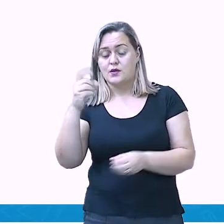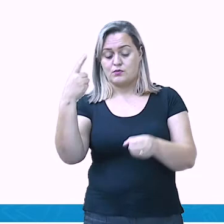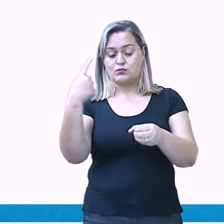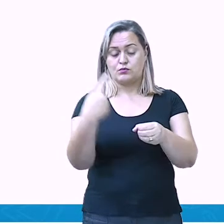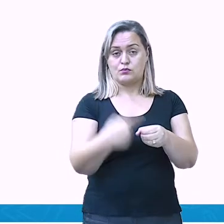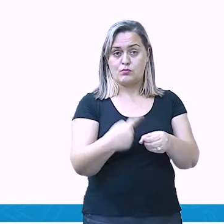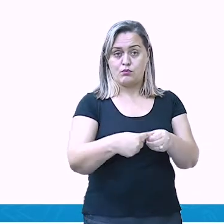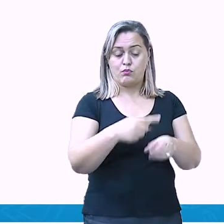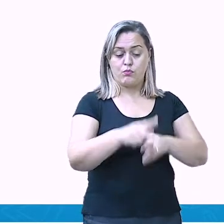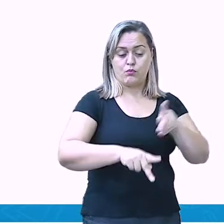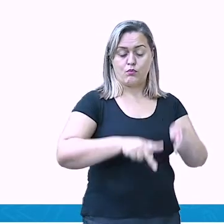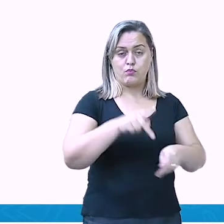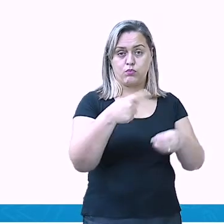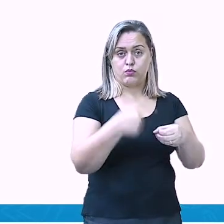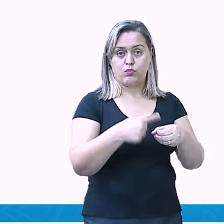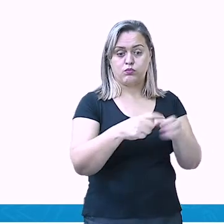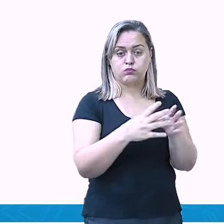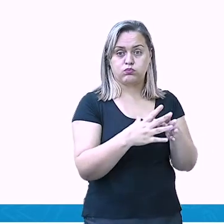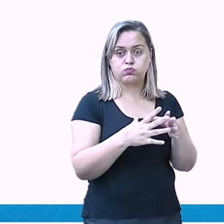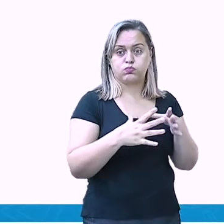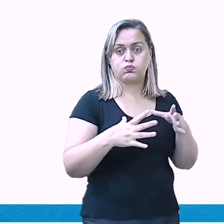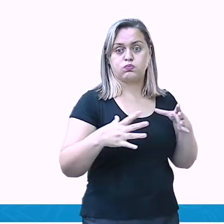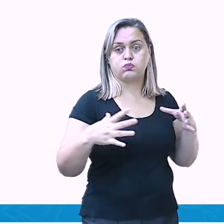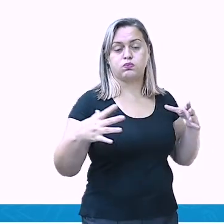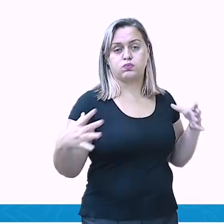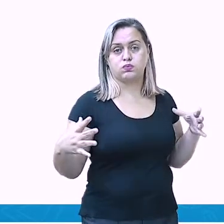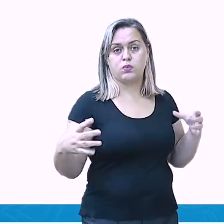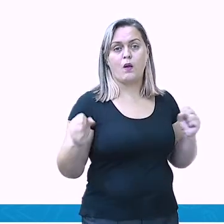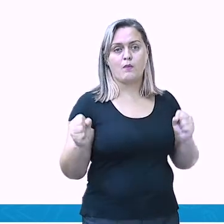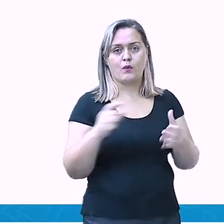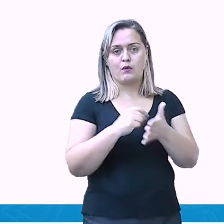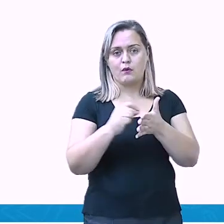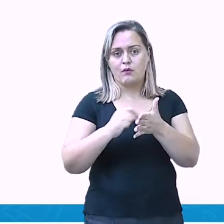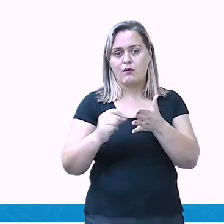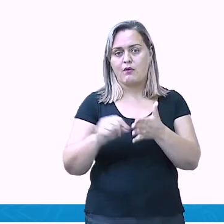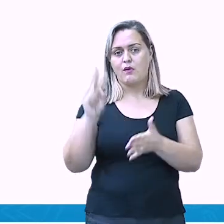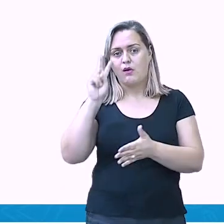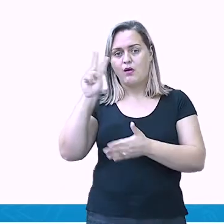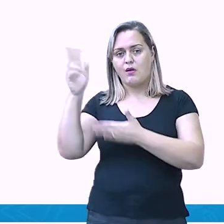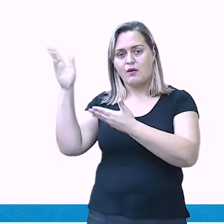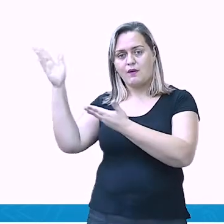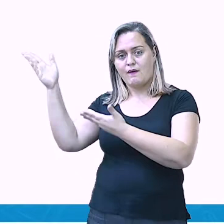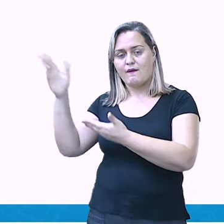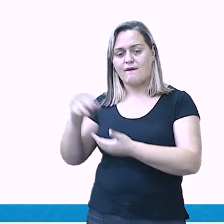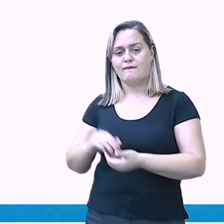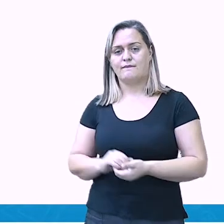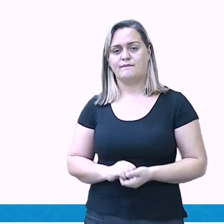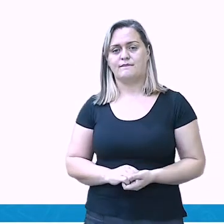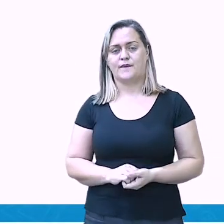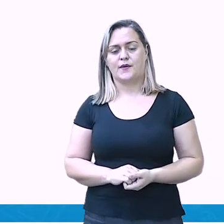urbana.